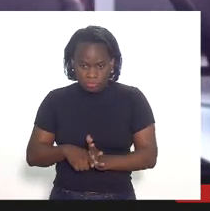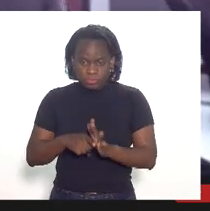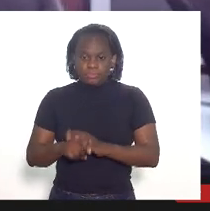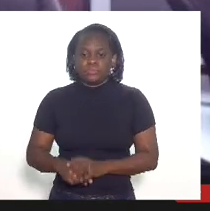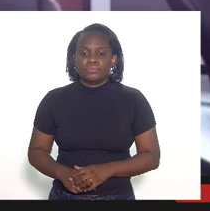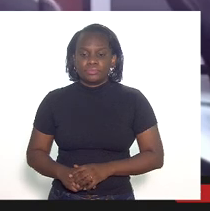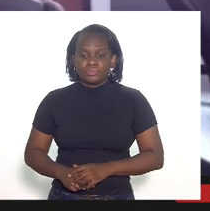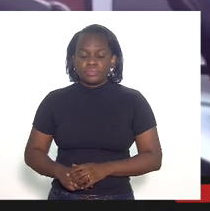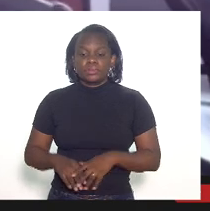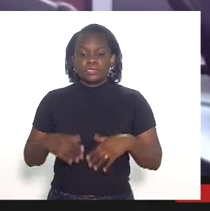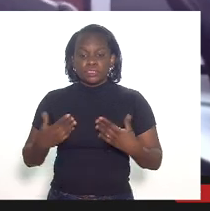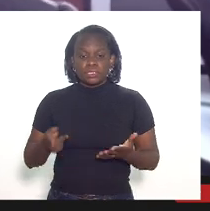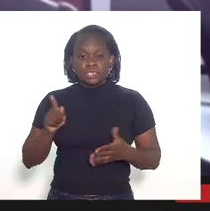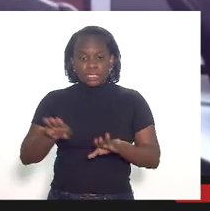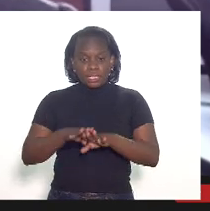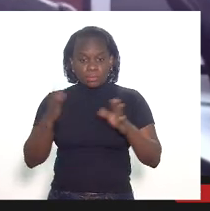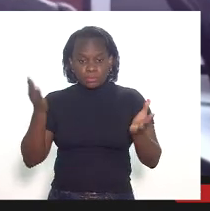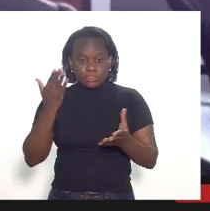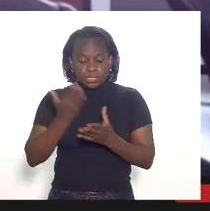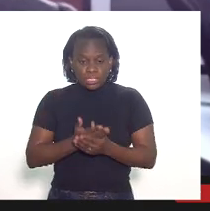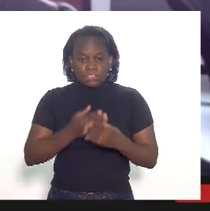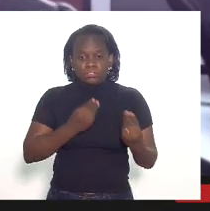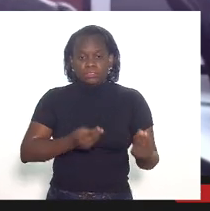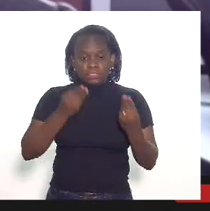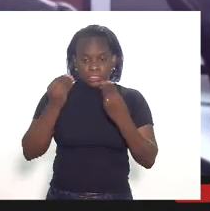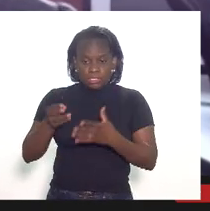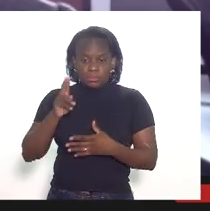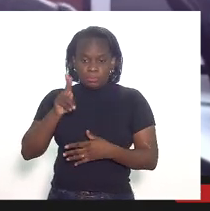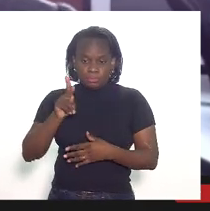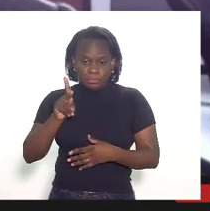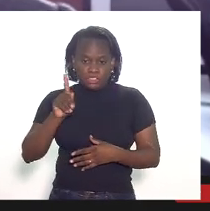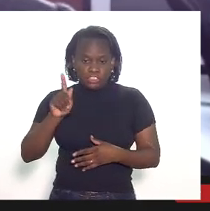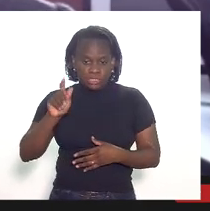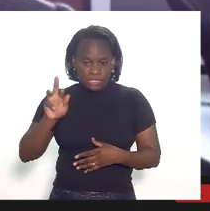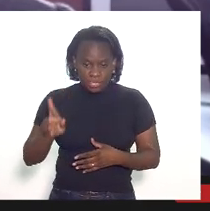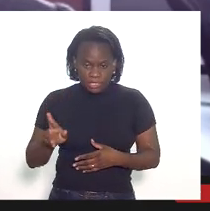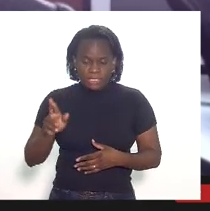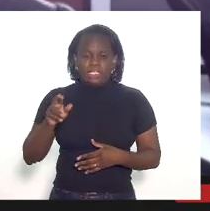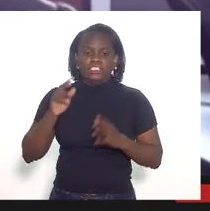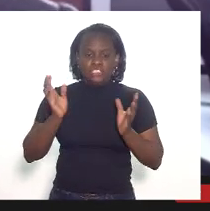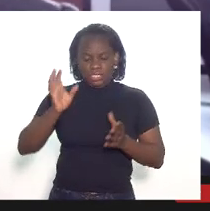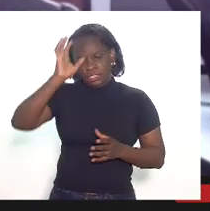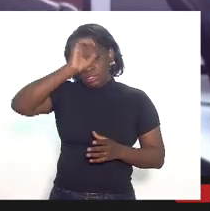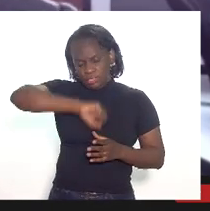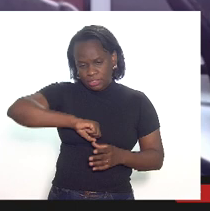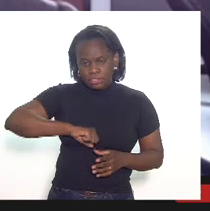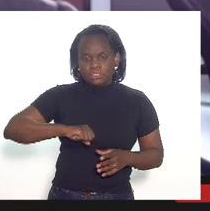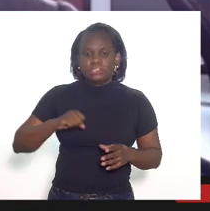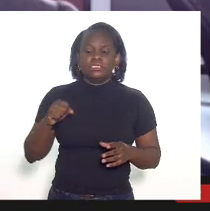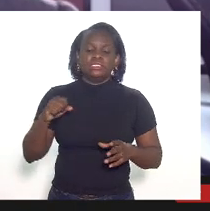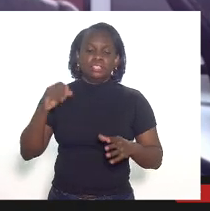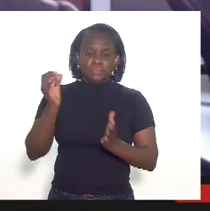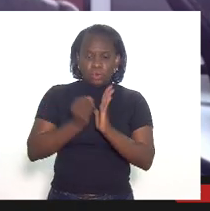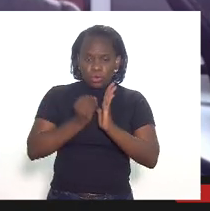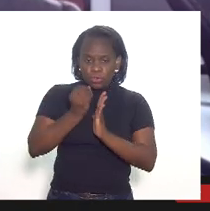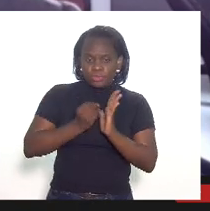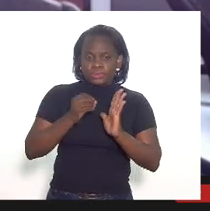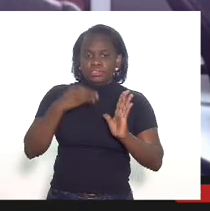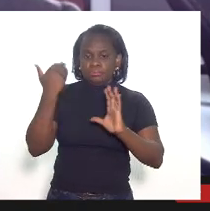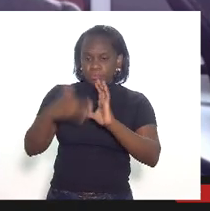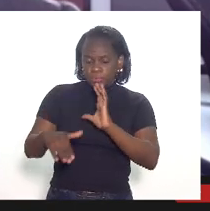então ele abriu um processo encaminhou isso para a procuradoria a procuradoria tomou conhecimento e oficiou a ANP